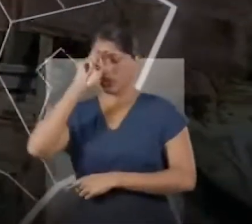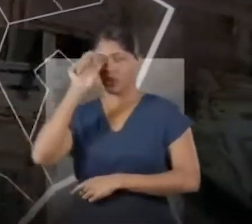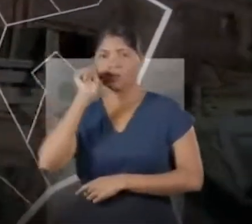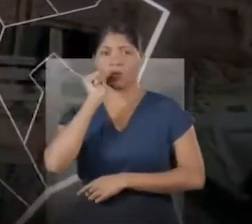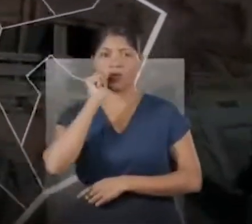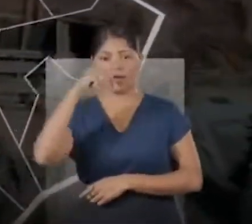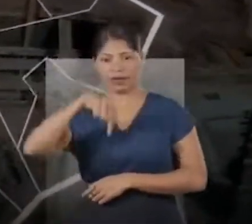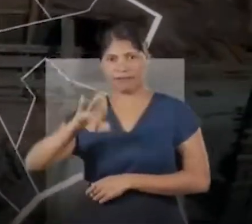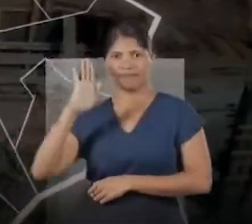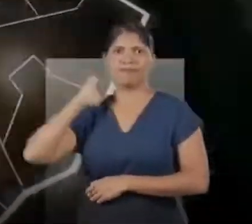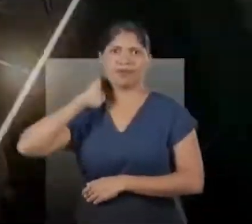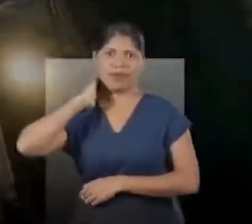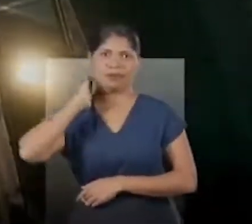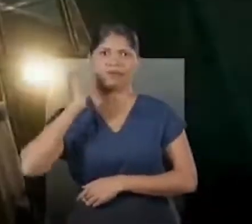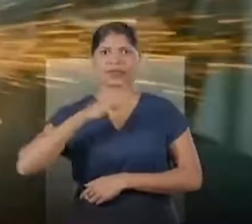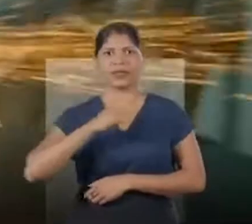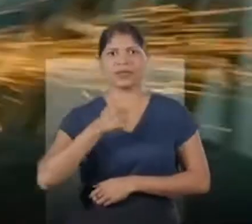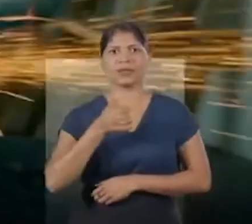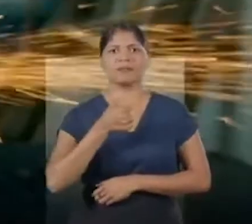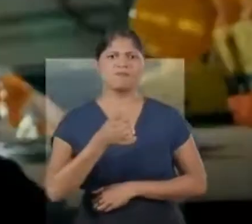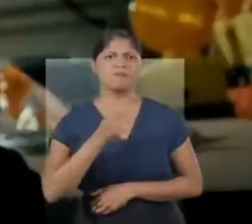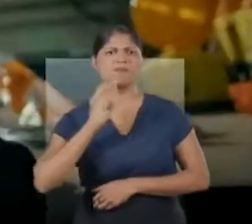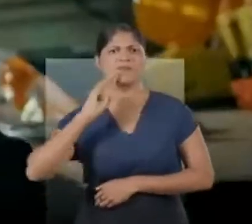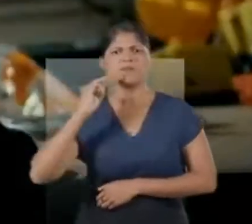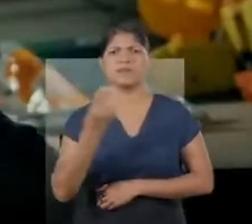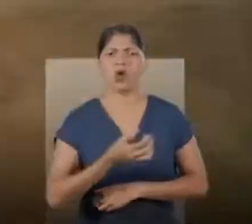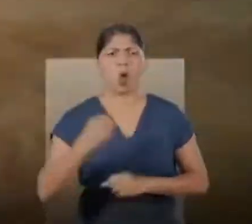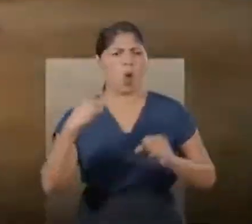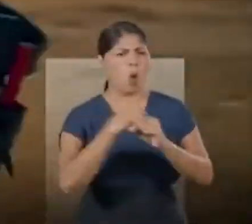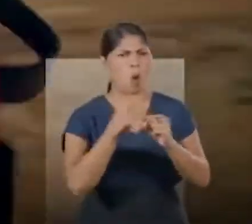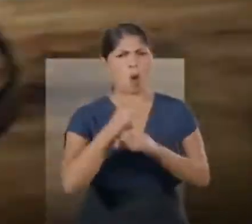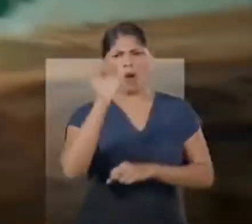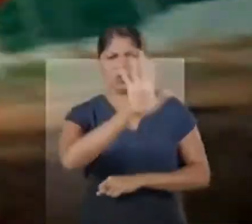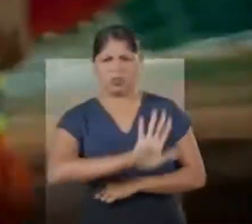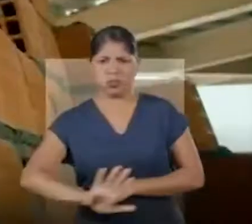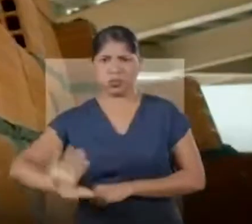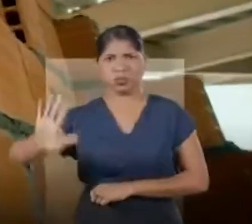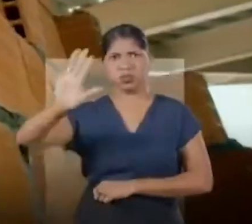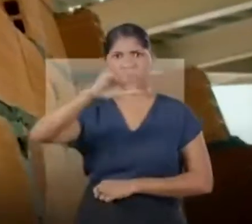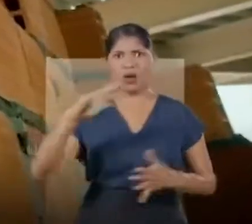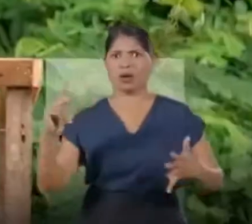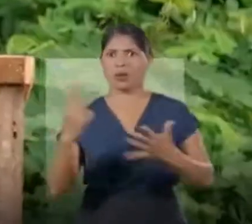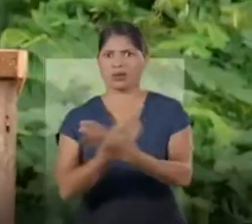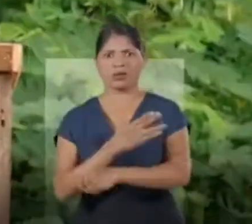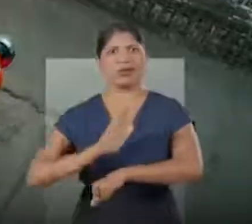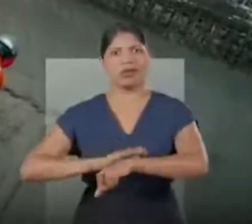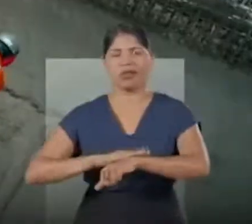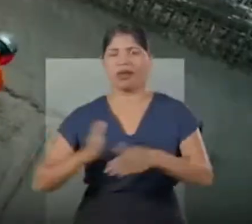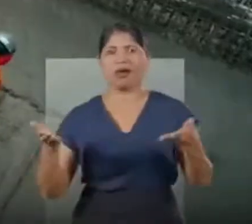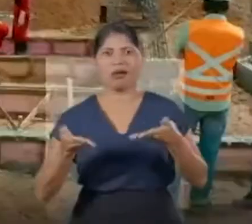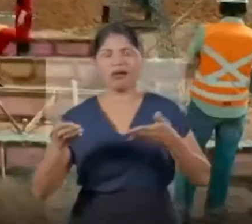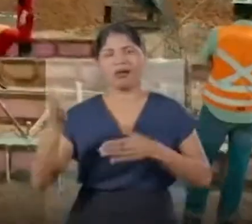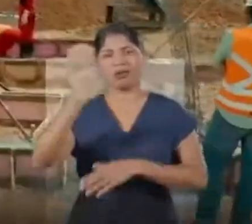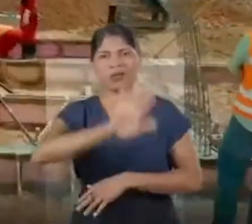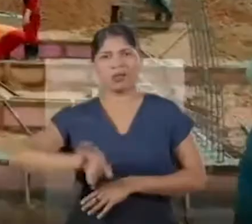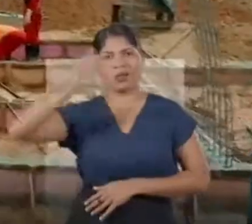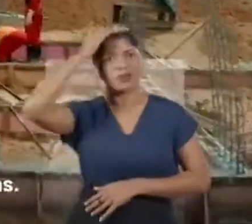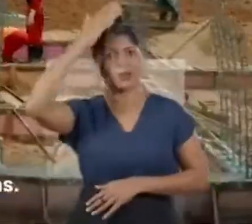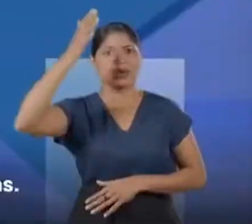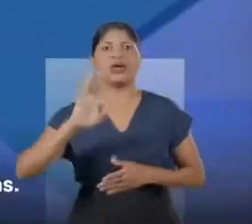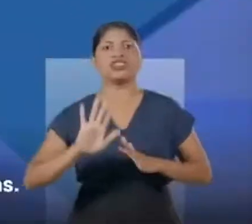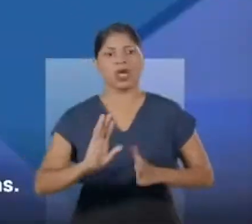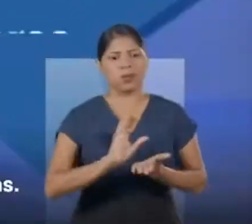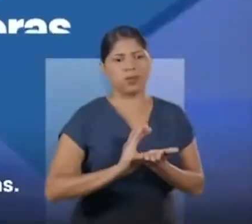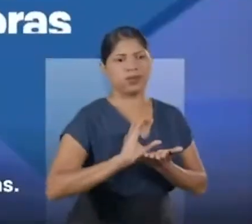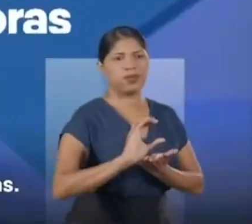Hospital da Mulher, em Belém. São cerca de mil obras em todas as áreas, acontecendo nesse momento por todo o Pará.